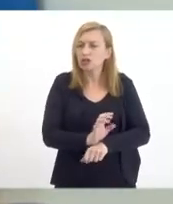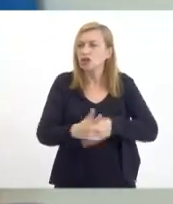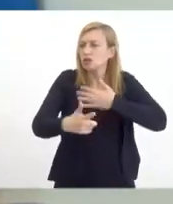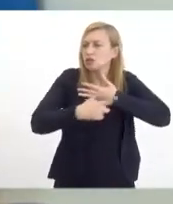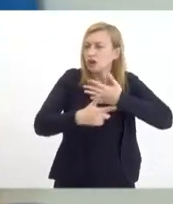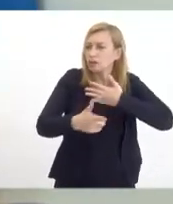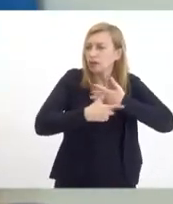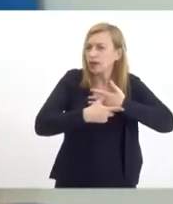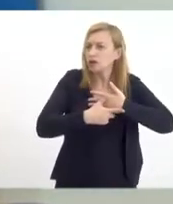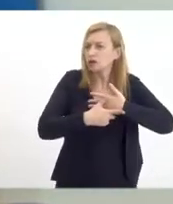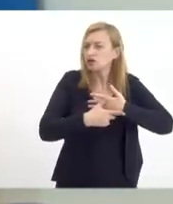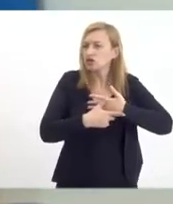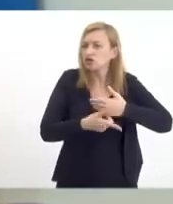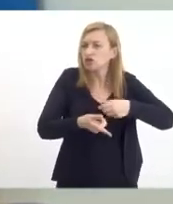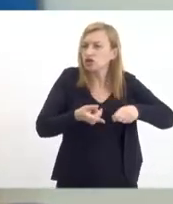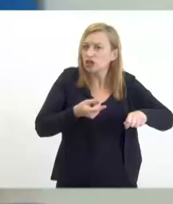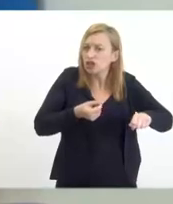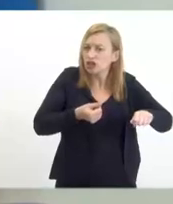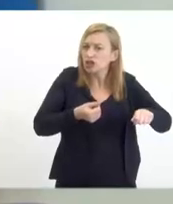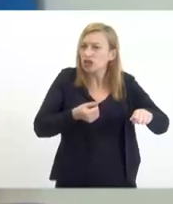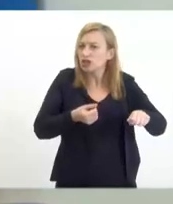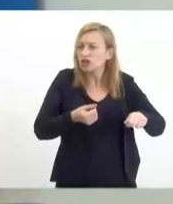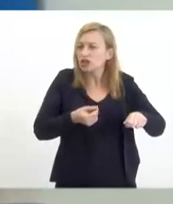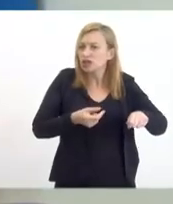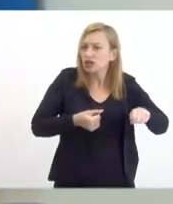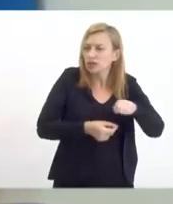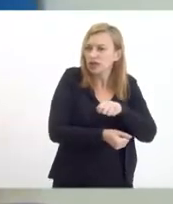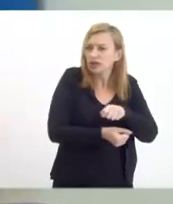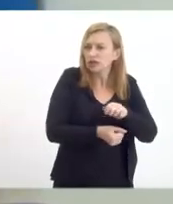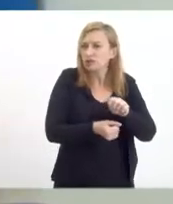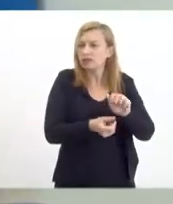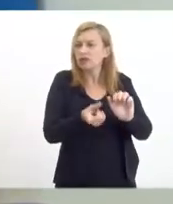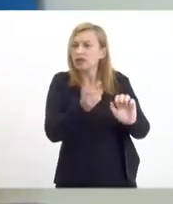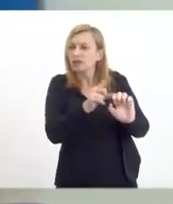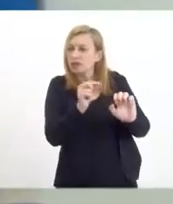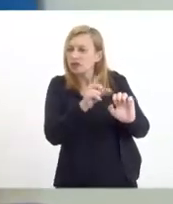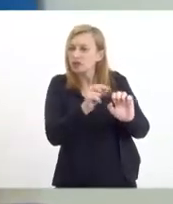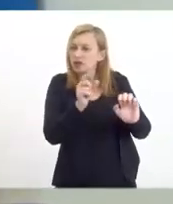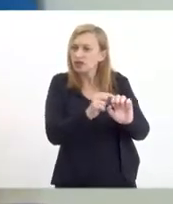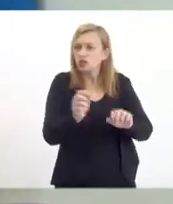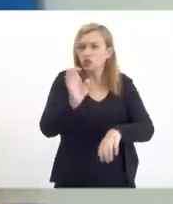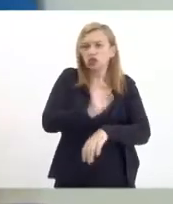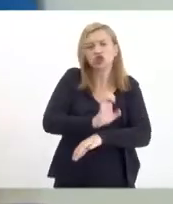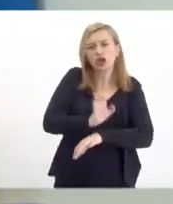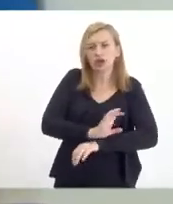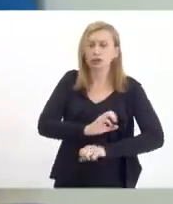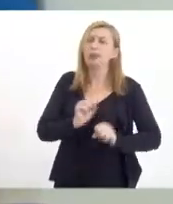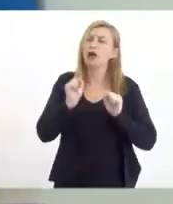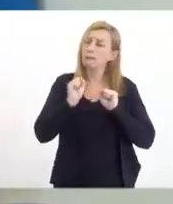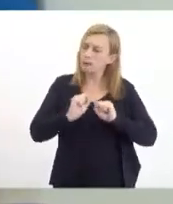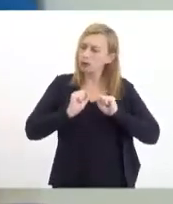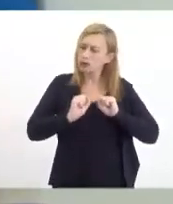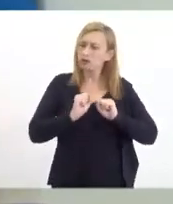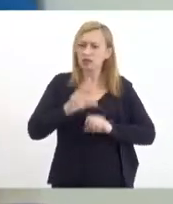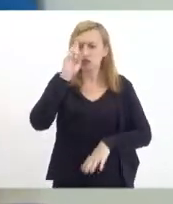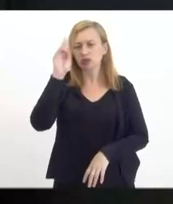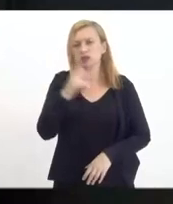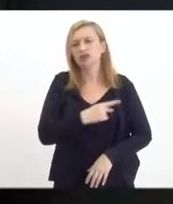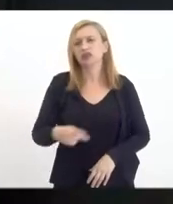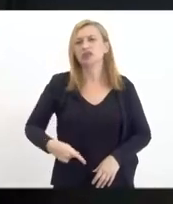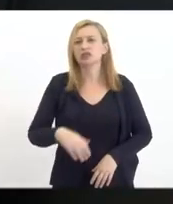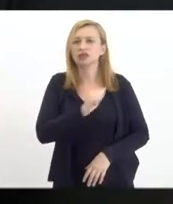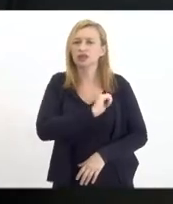empreendimentos estruturantes e estratégicos para o Estado. Possivelmente, presidente André,